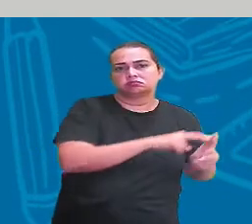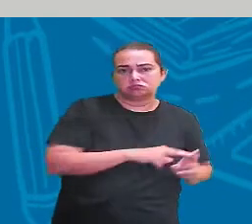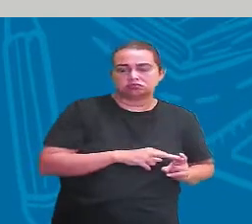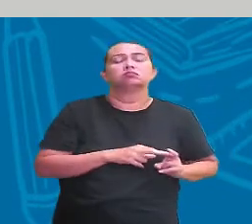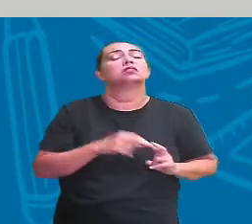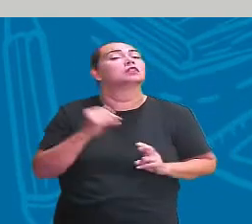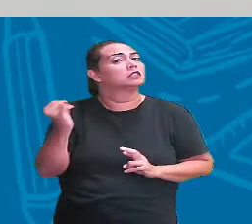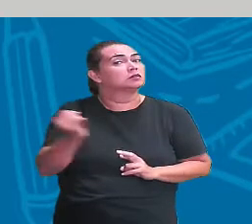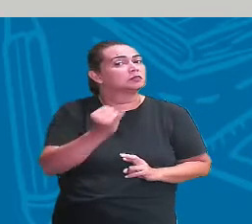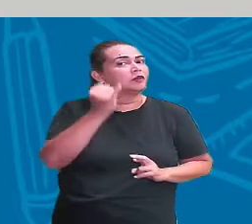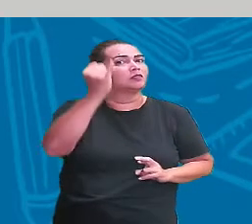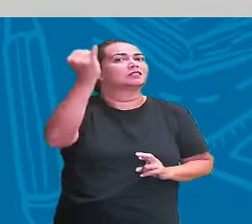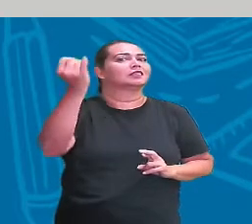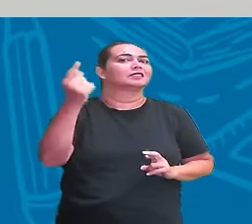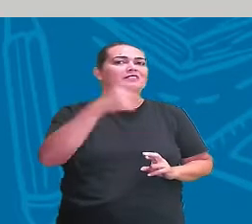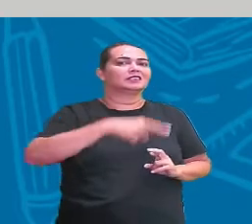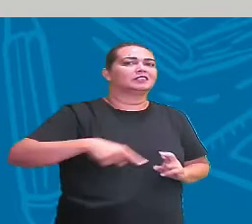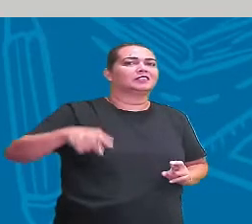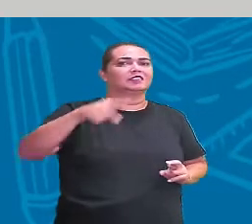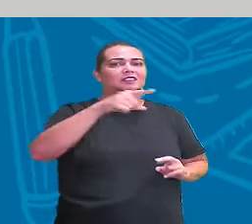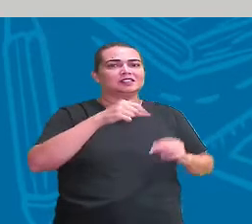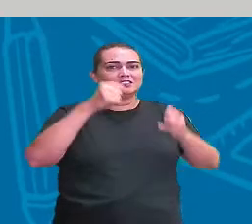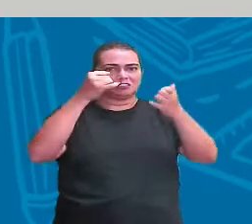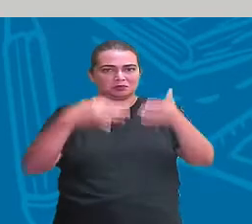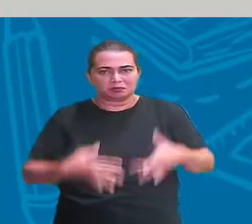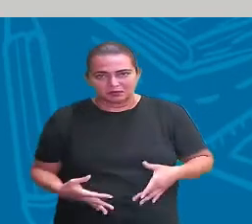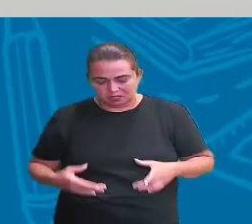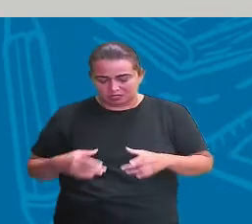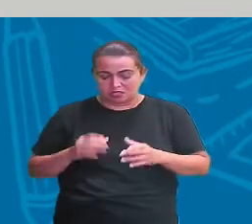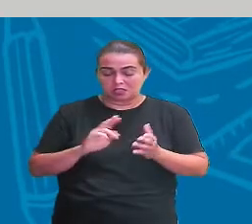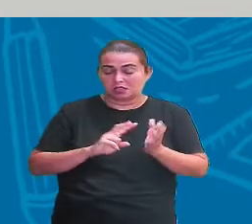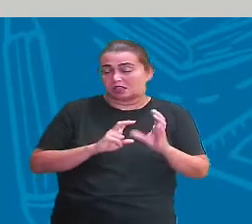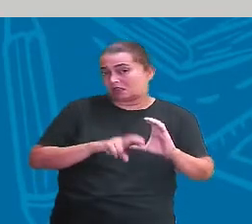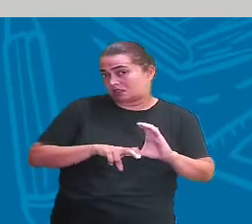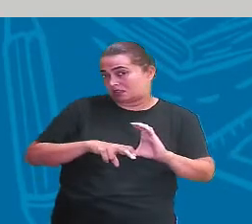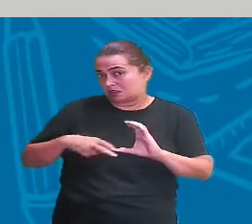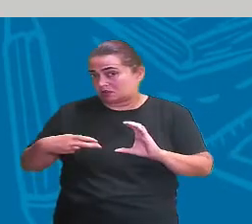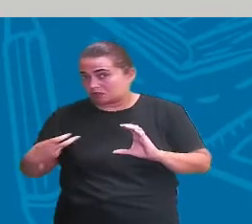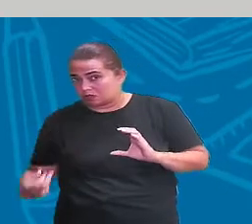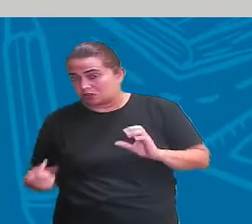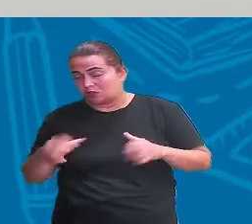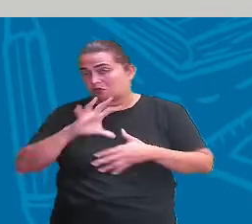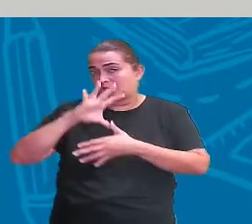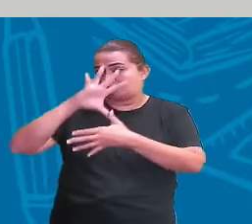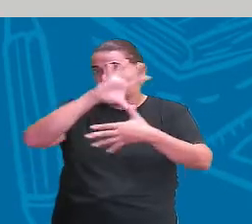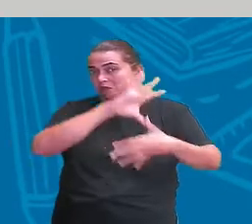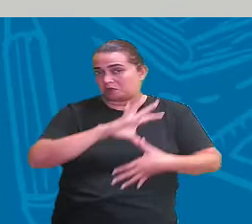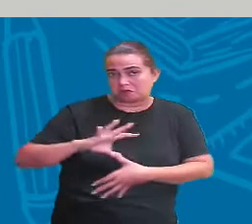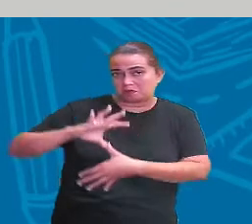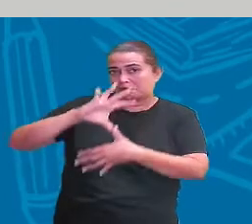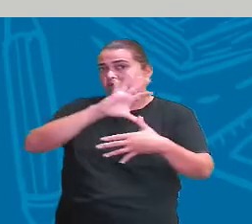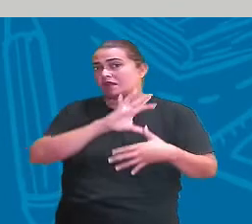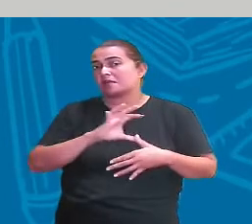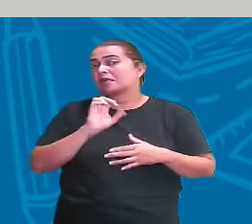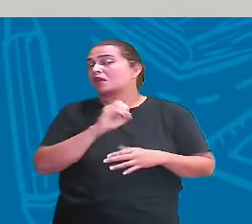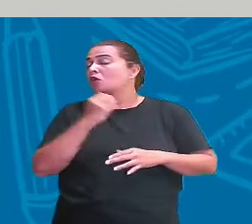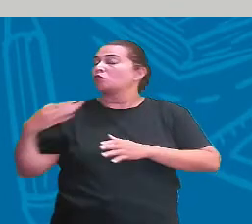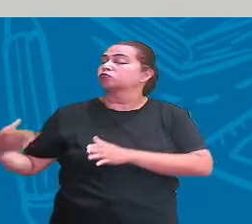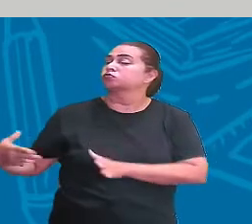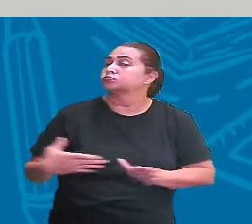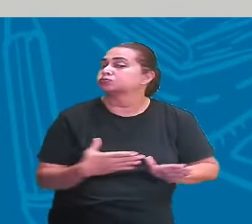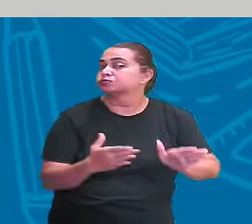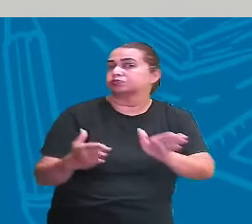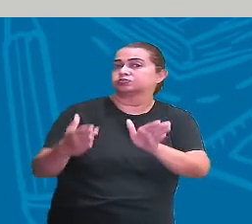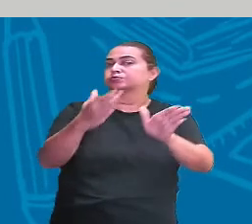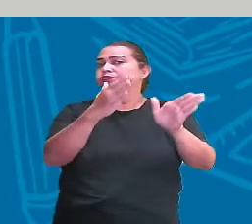diferença, minha gente, dentro de um croquis, ou dentro de um mapa, ou dentro de seu trajeto.